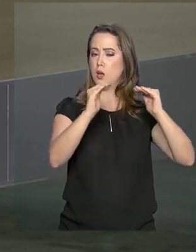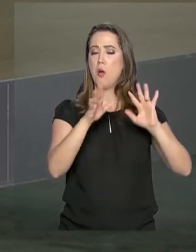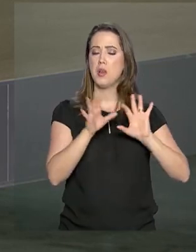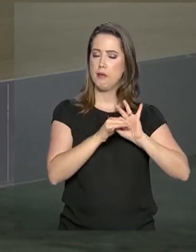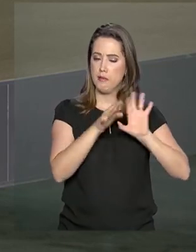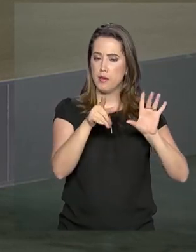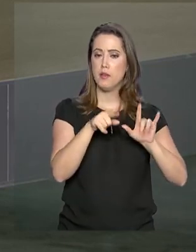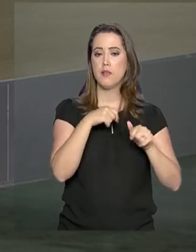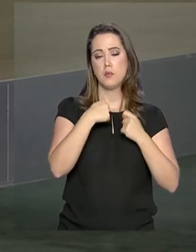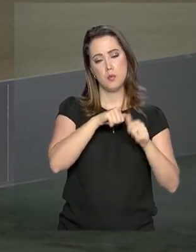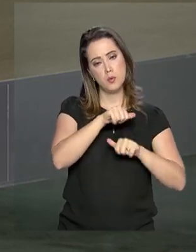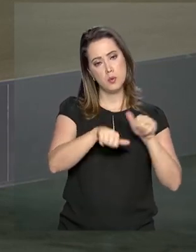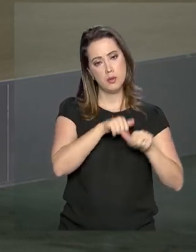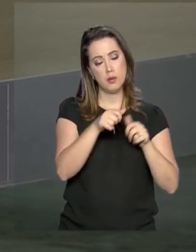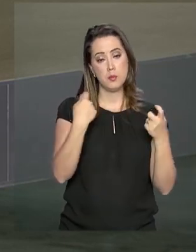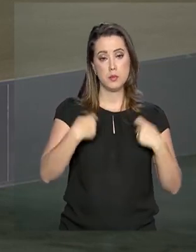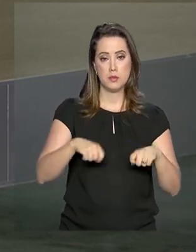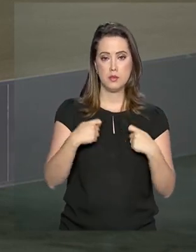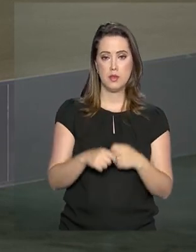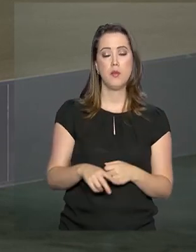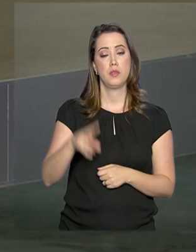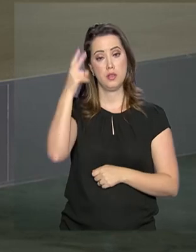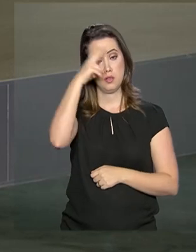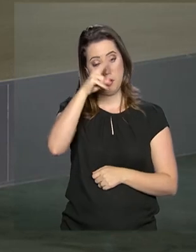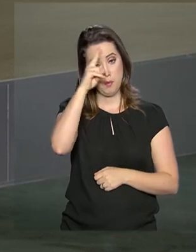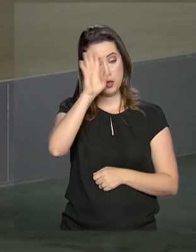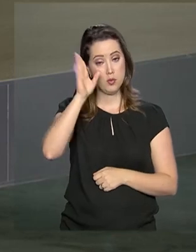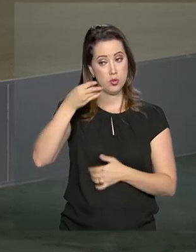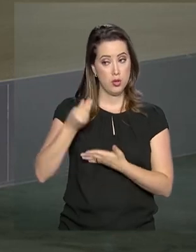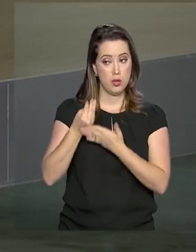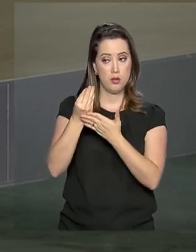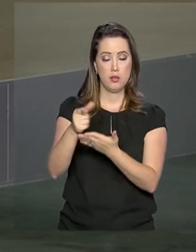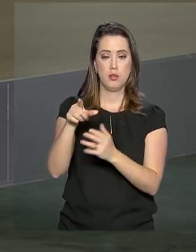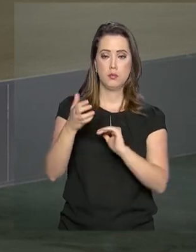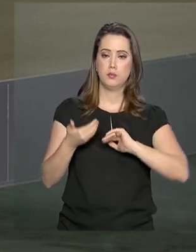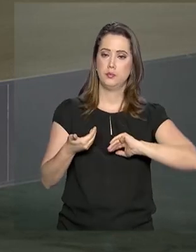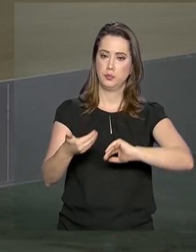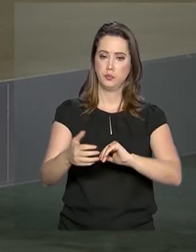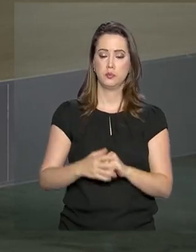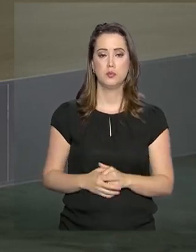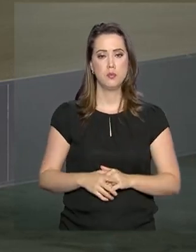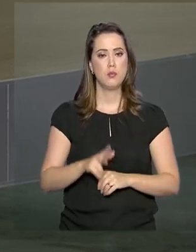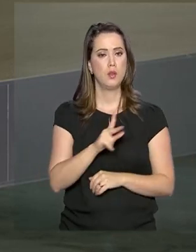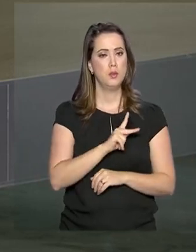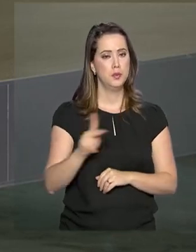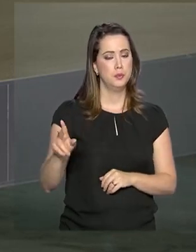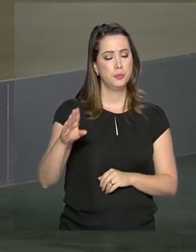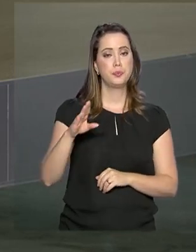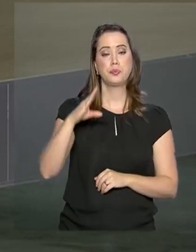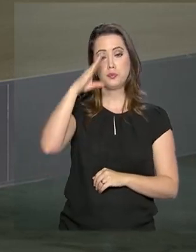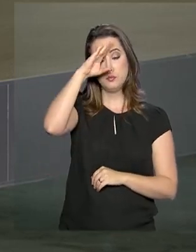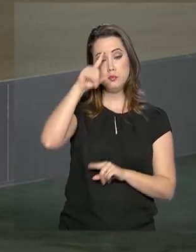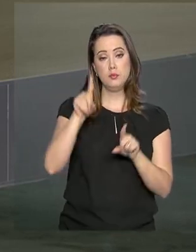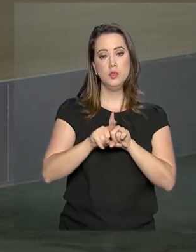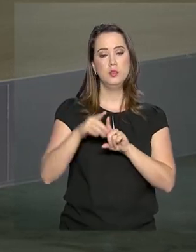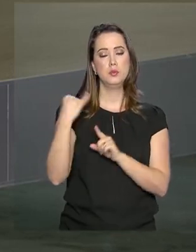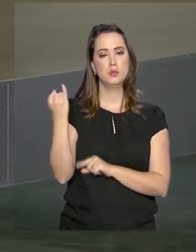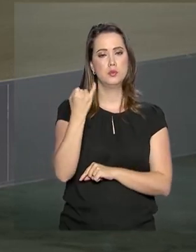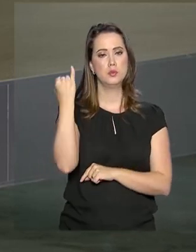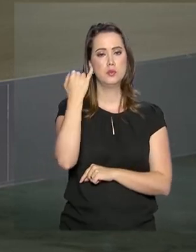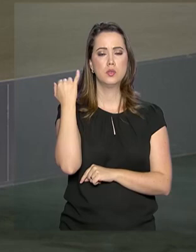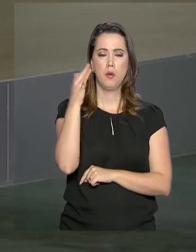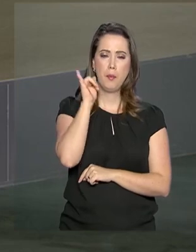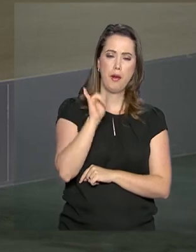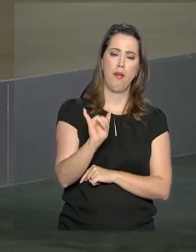forem necessárias. Lembrando que a reforma já foi entregue lá ao Congresso Nacional. O presidente também reforçou o